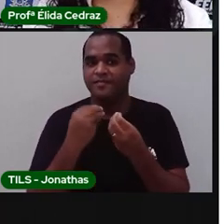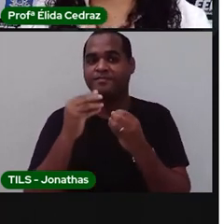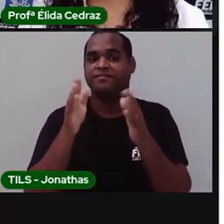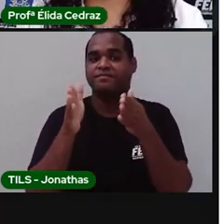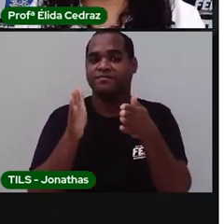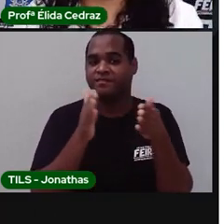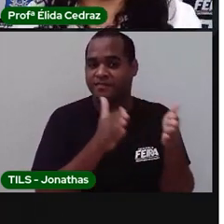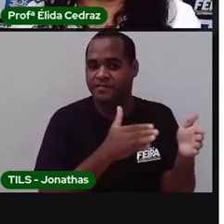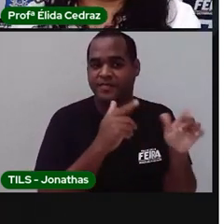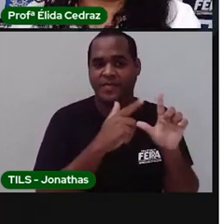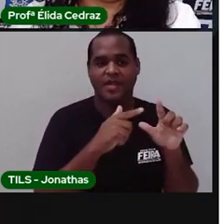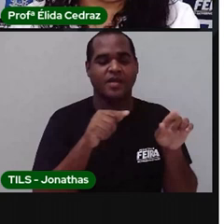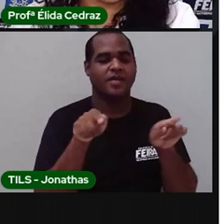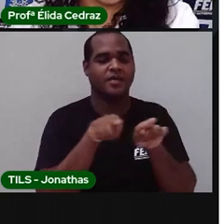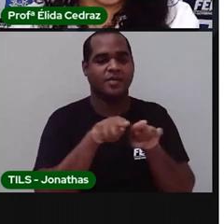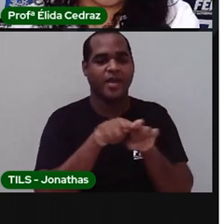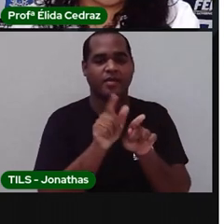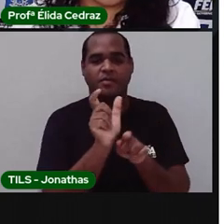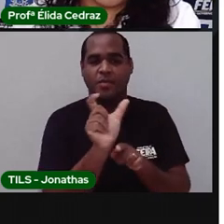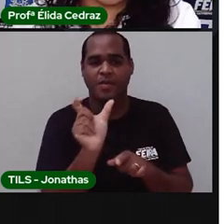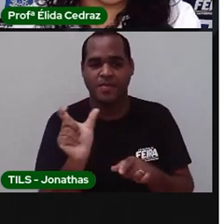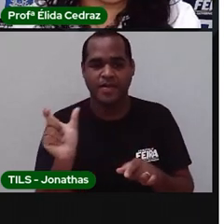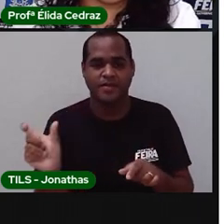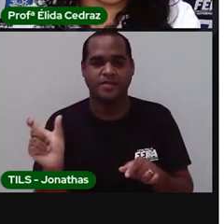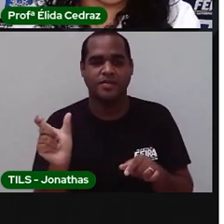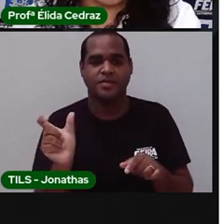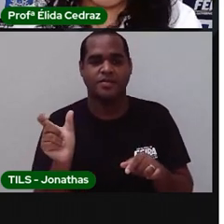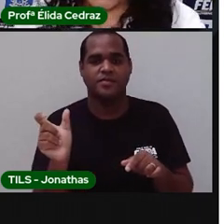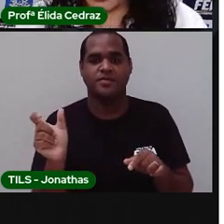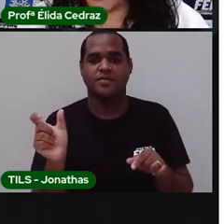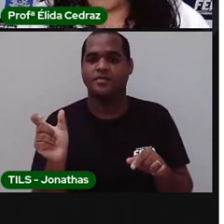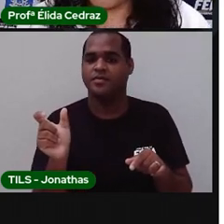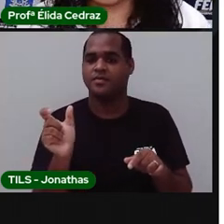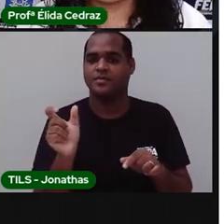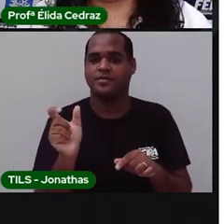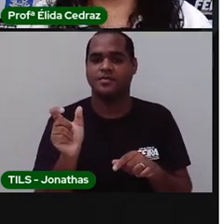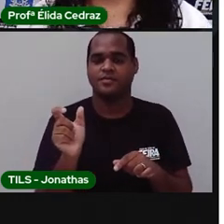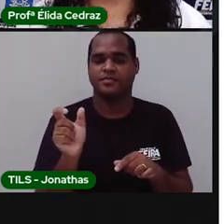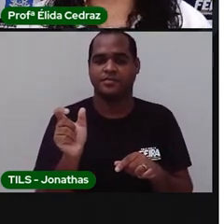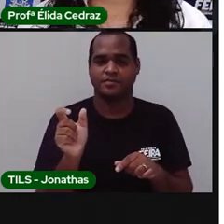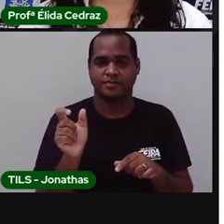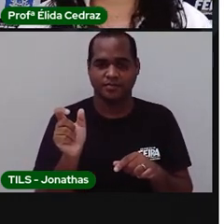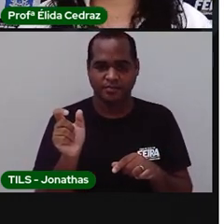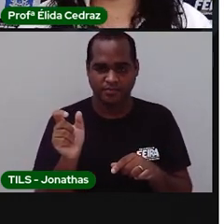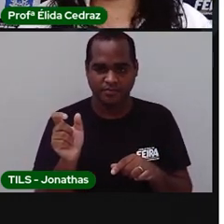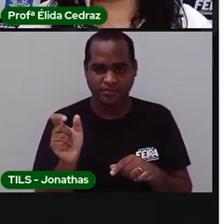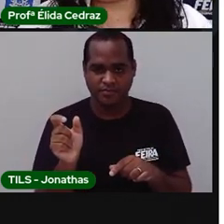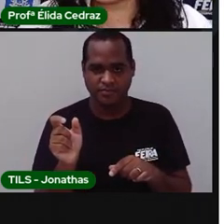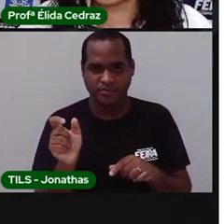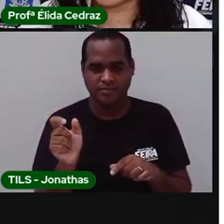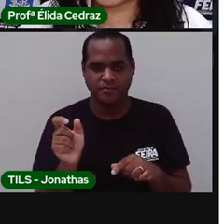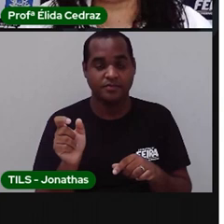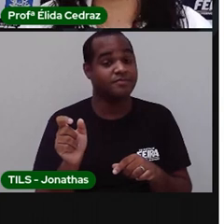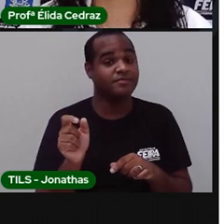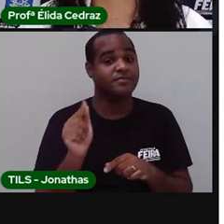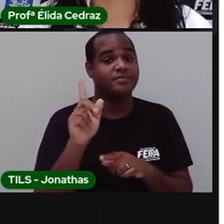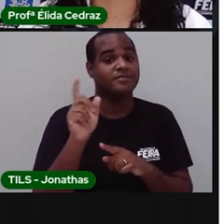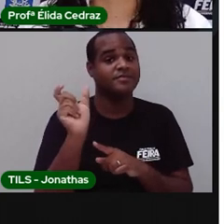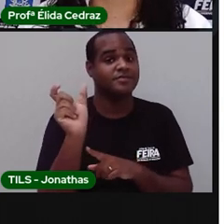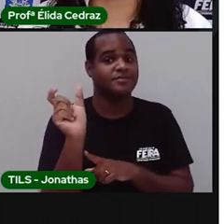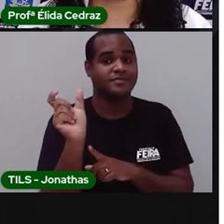sequência e na ordem do nosso alfabeto. Vamos lá? Então, a primeira palavrinha será?